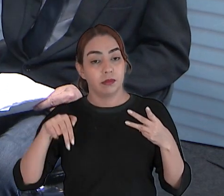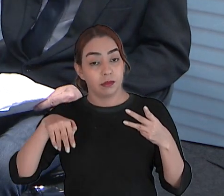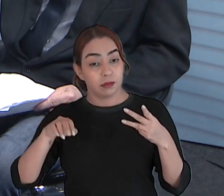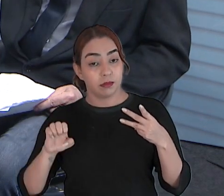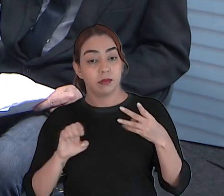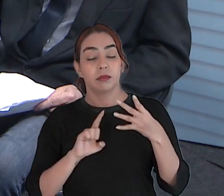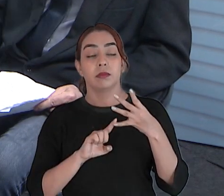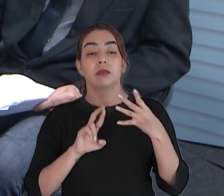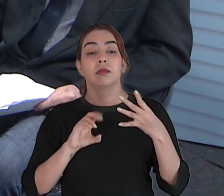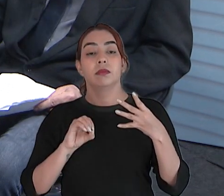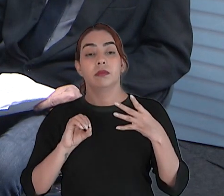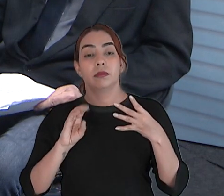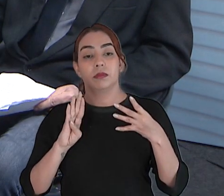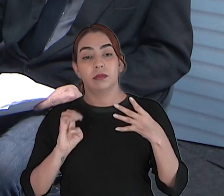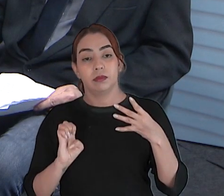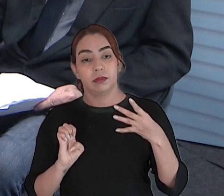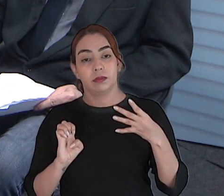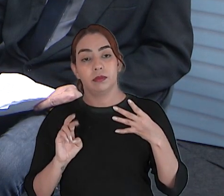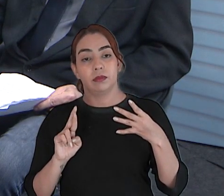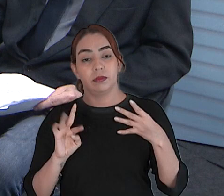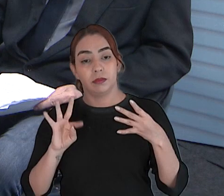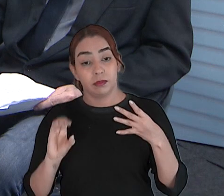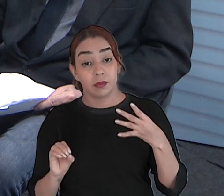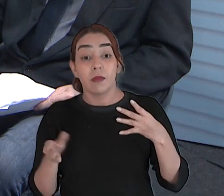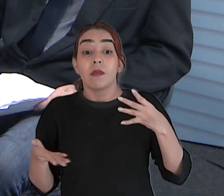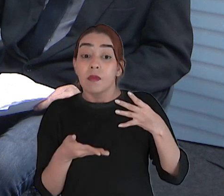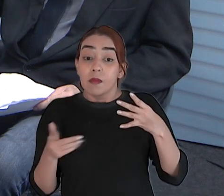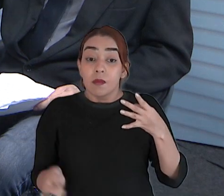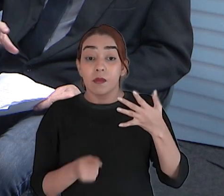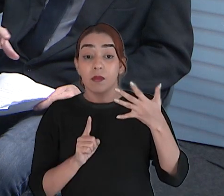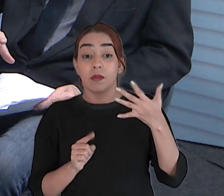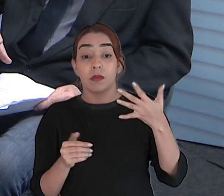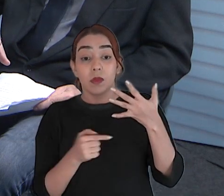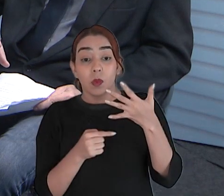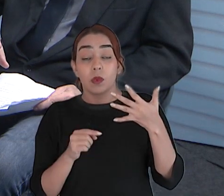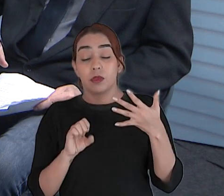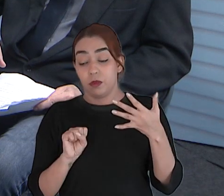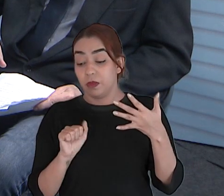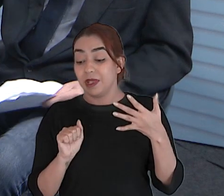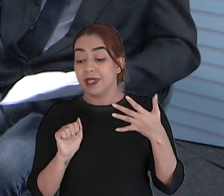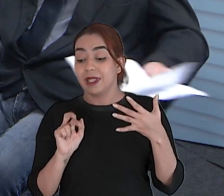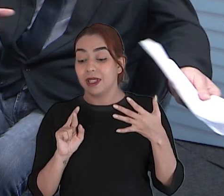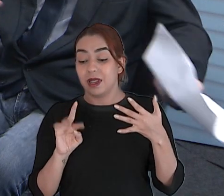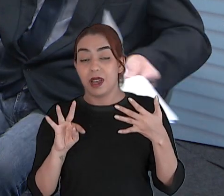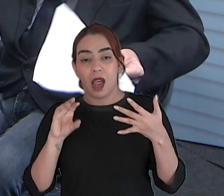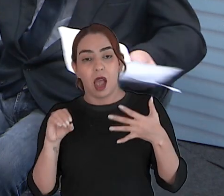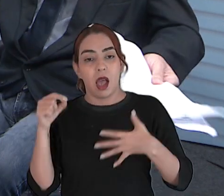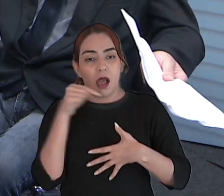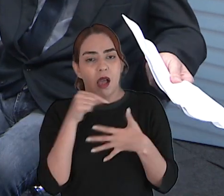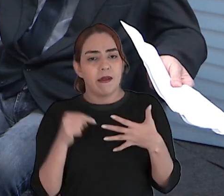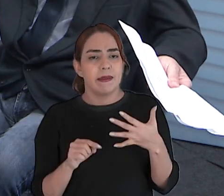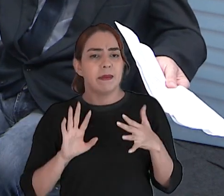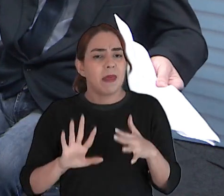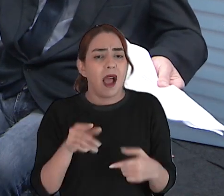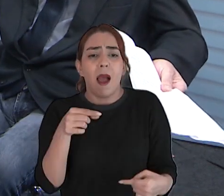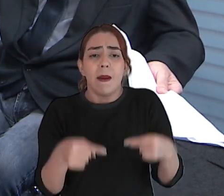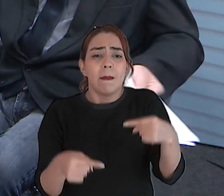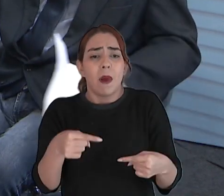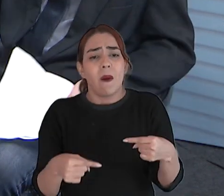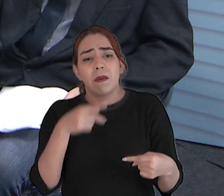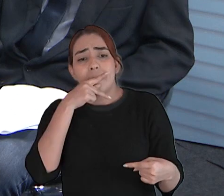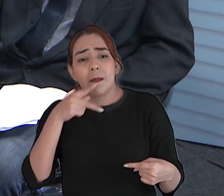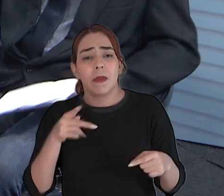Roberto Claudio, e hoje o Sartre. E eu, sem entrar no meio das disputas políticas